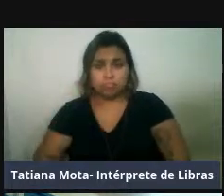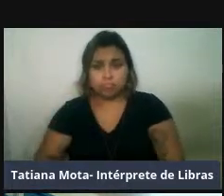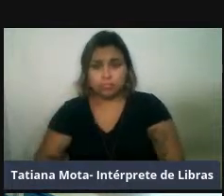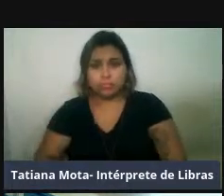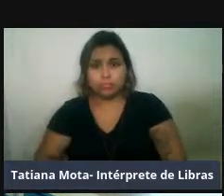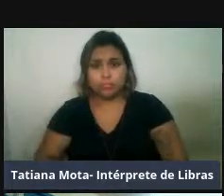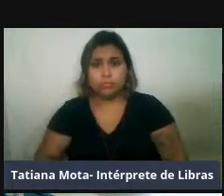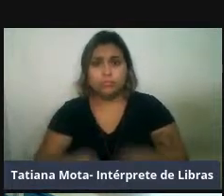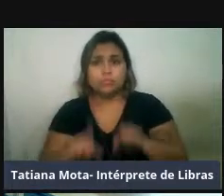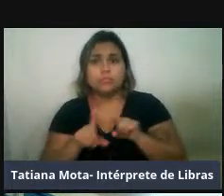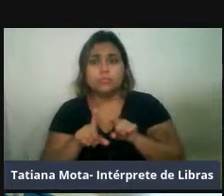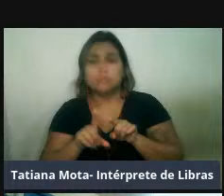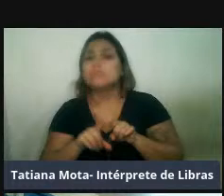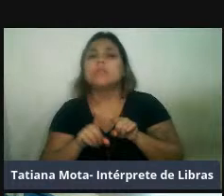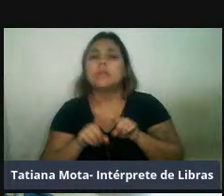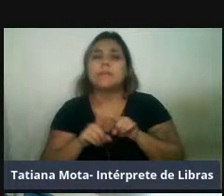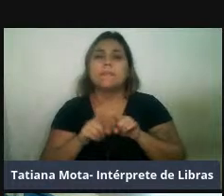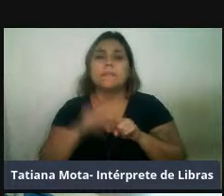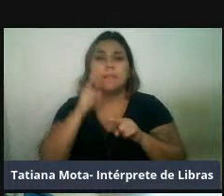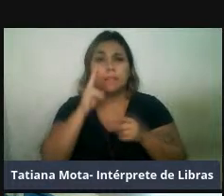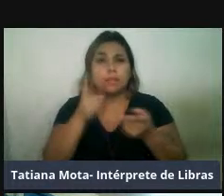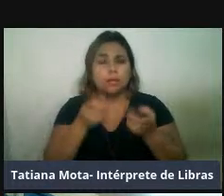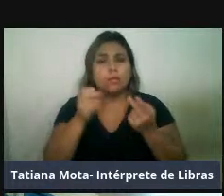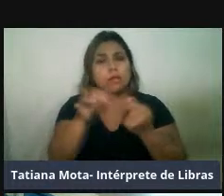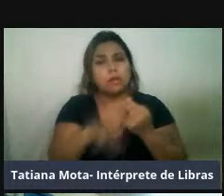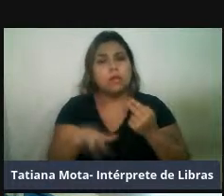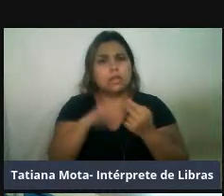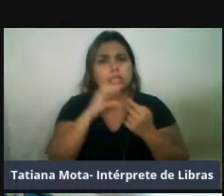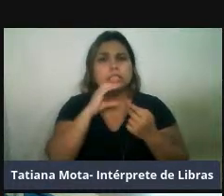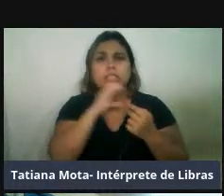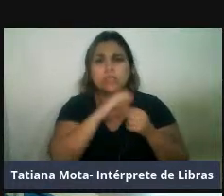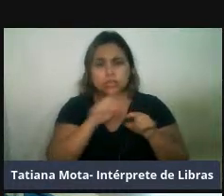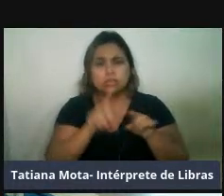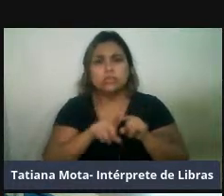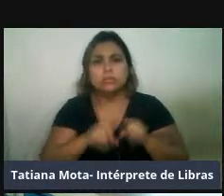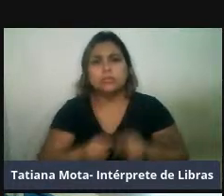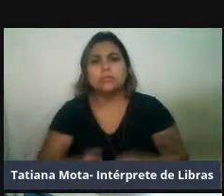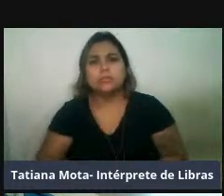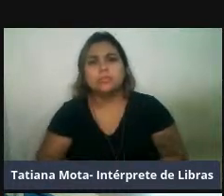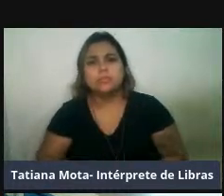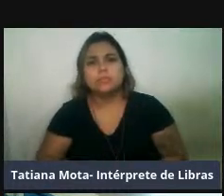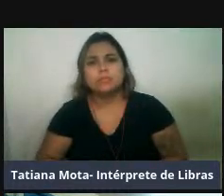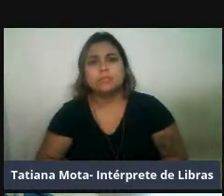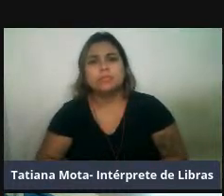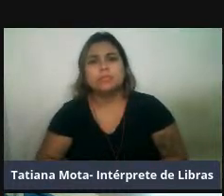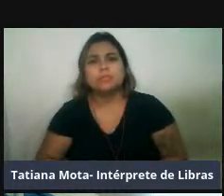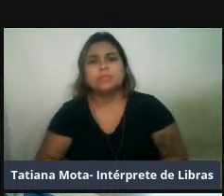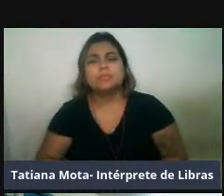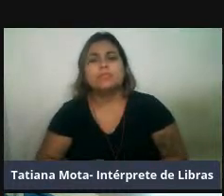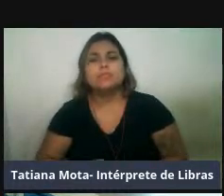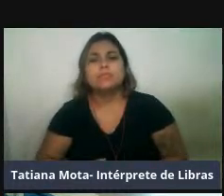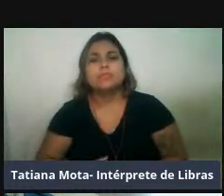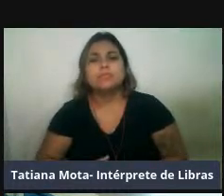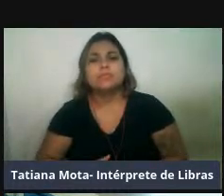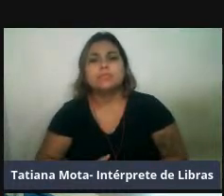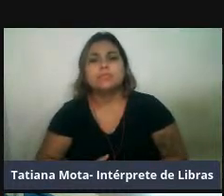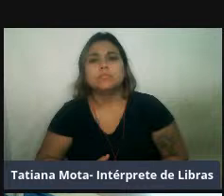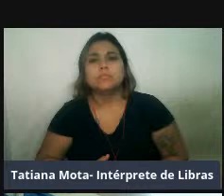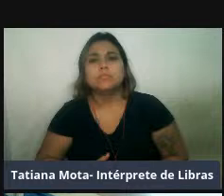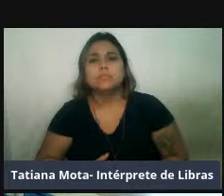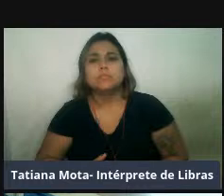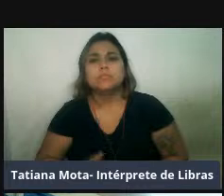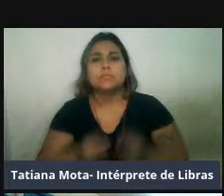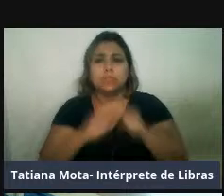de áreas quentes, né, e a tropicares, então, que é considerada uma espécie extinta, mas as outras duas